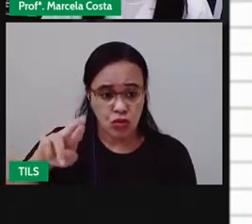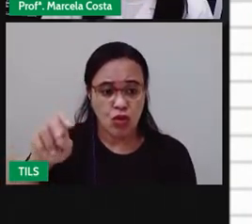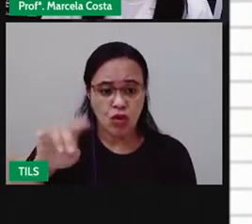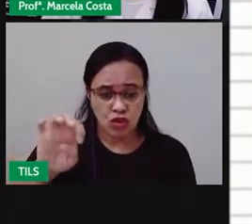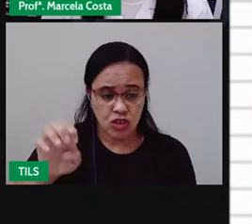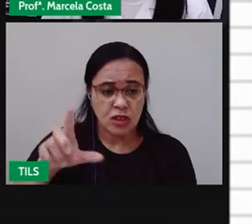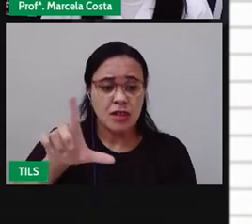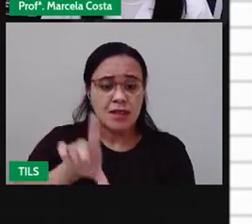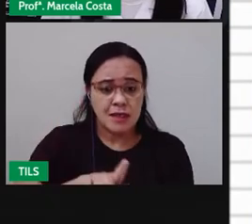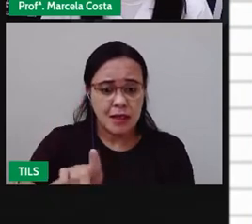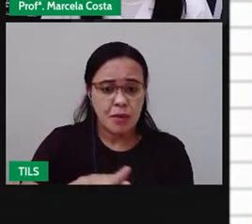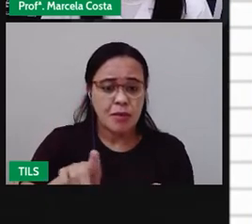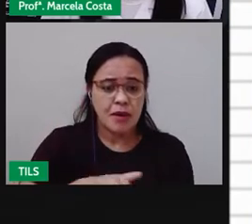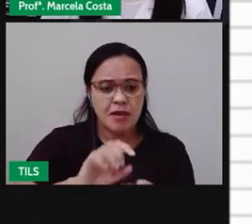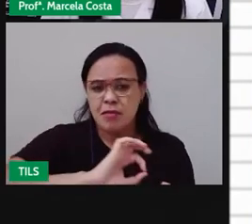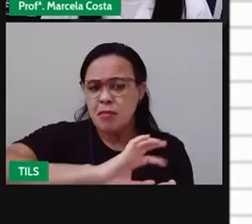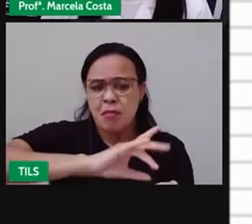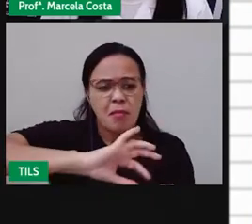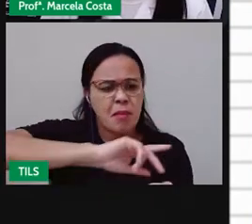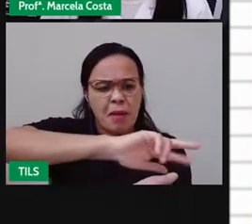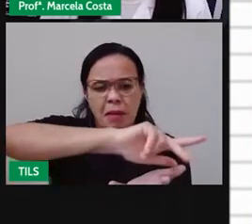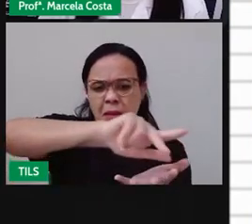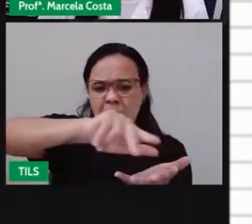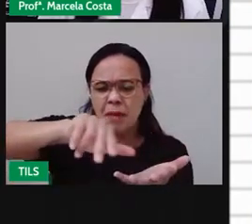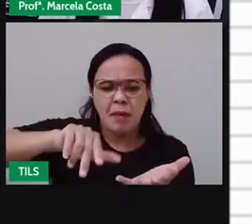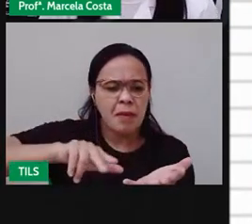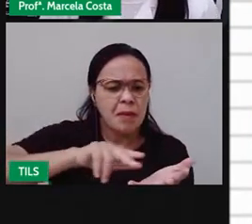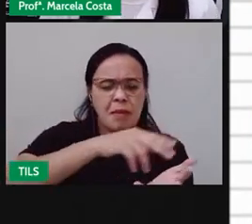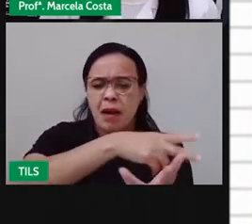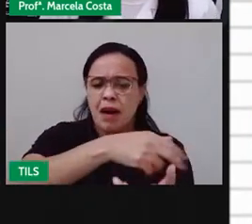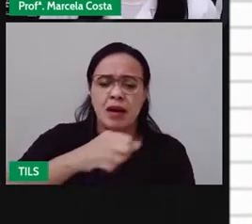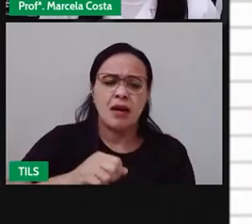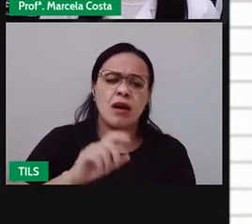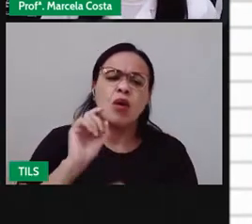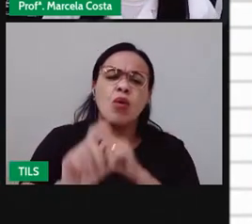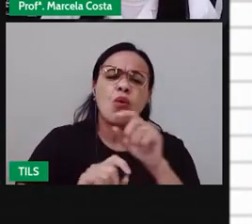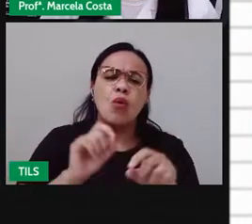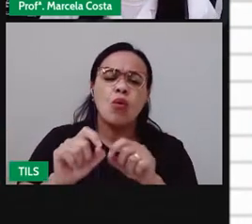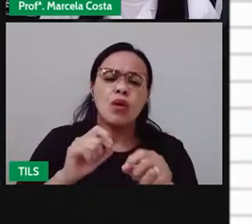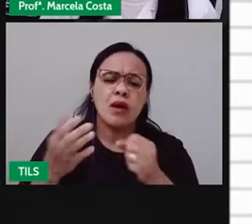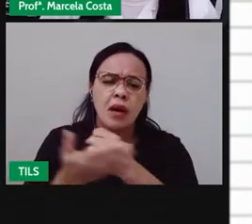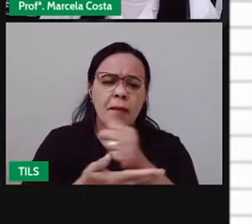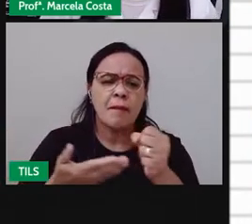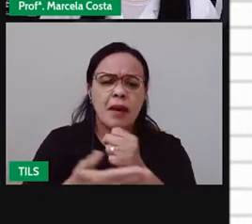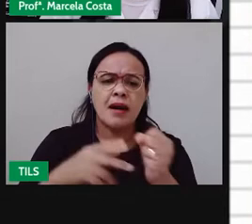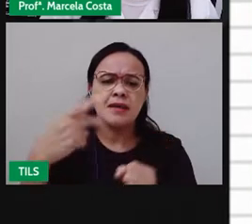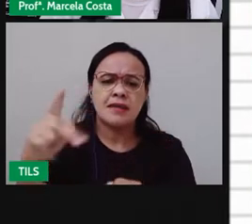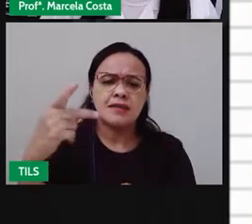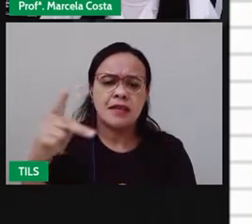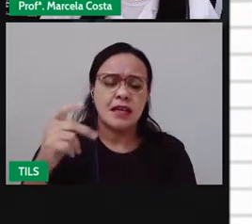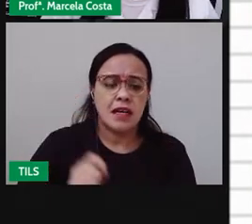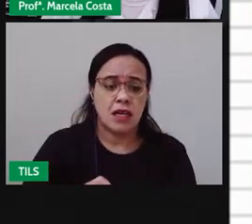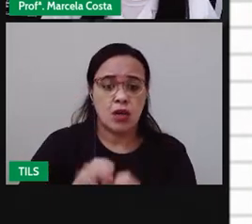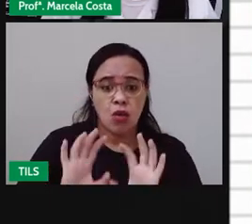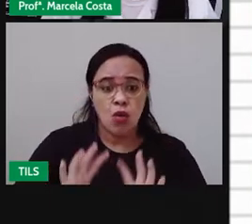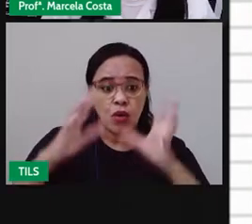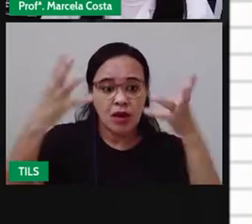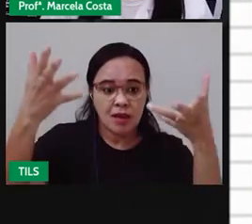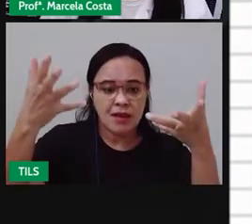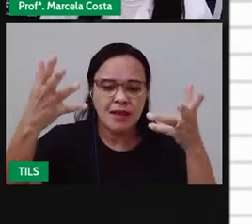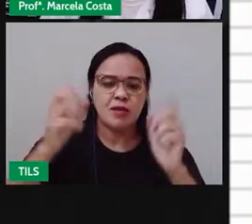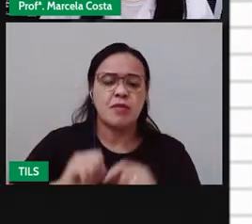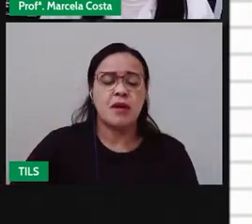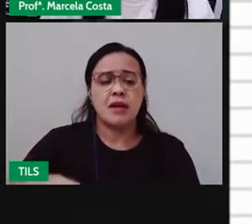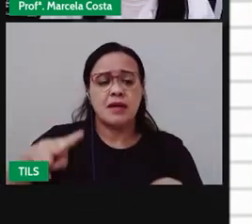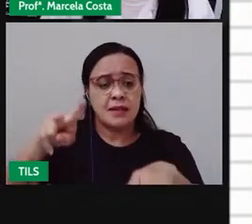base as condições físicas da região, como o clima, o relevo, a hidrografia e a vegetação,